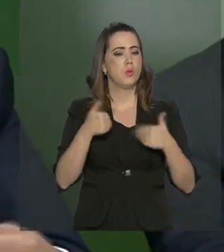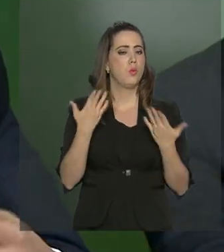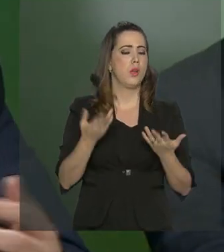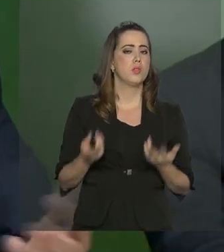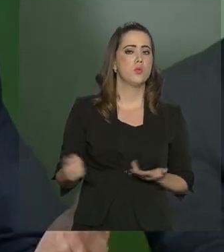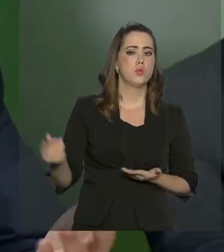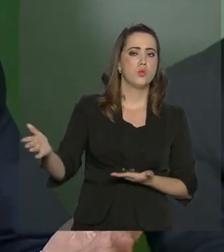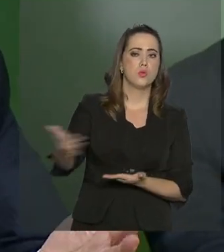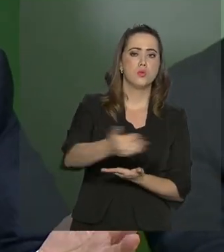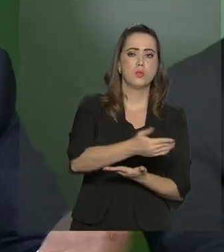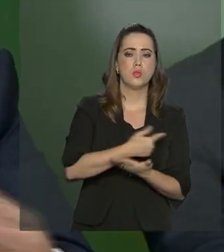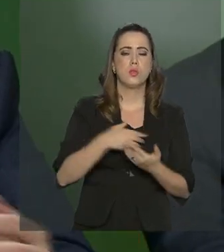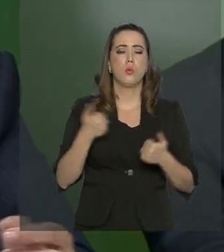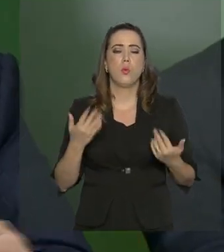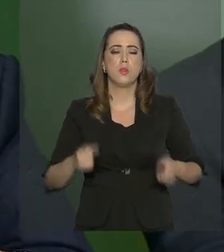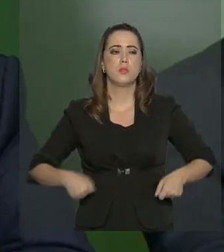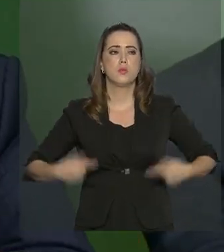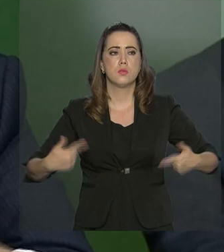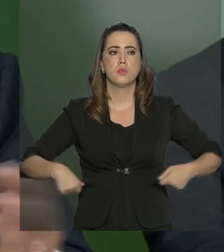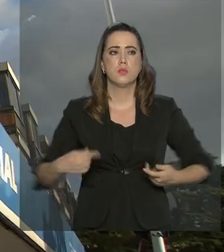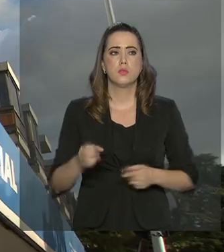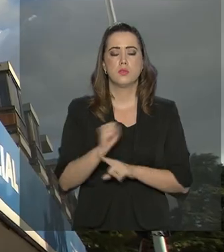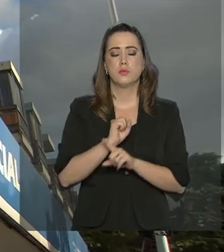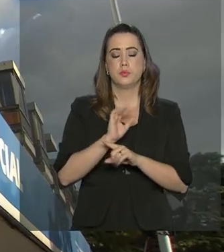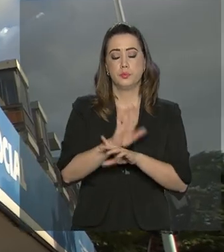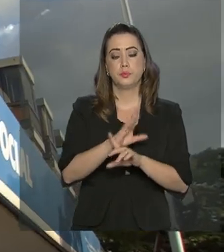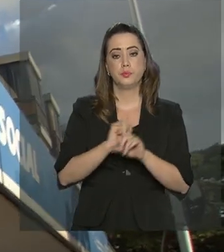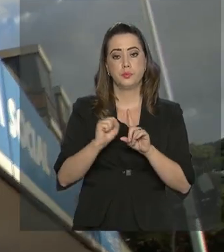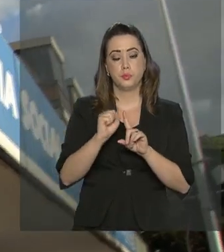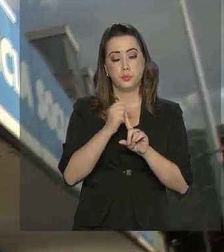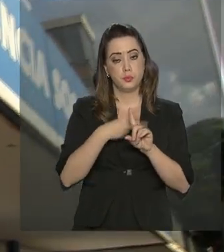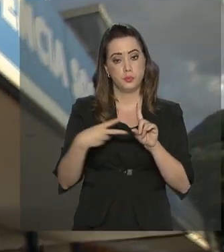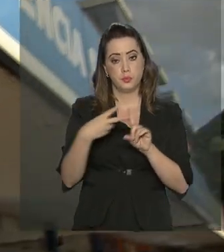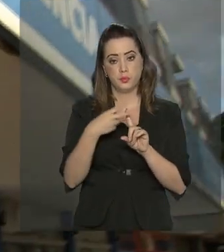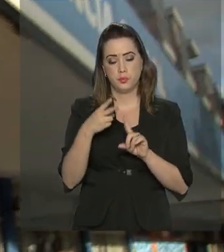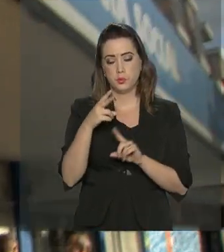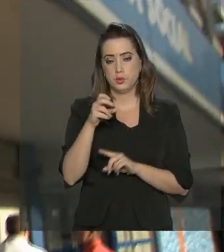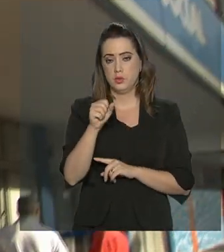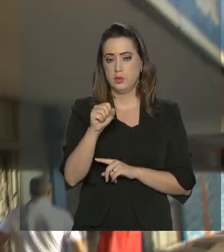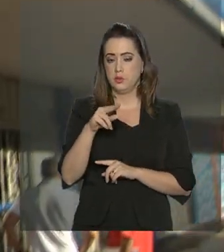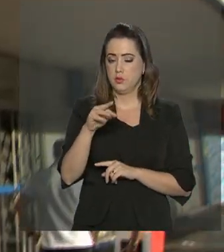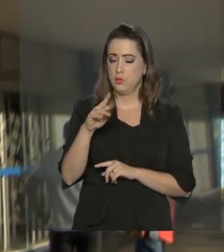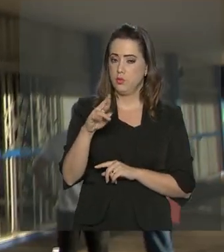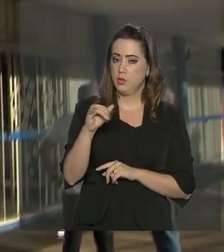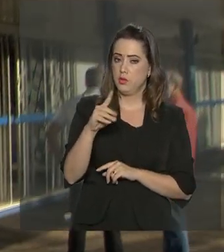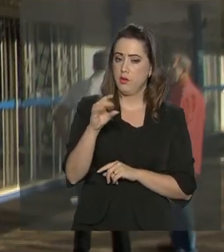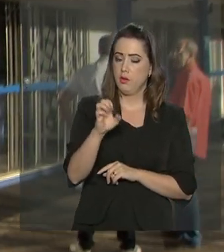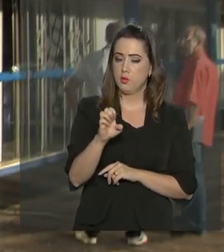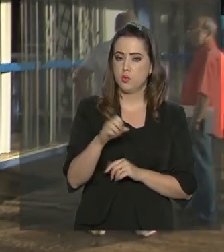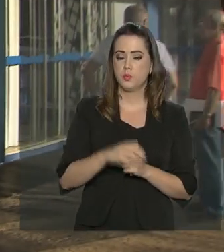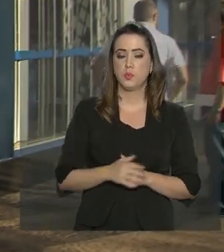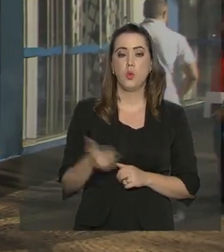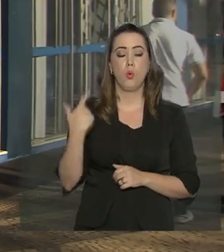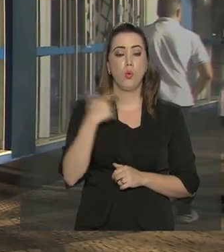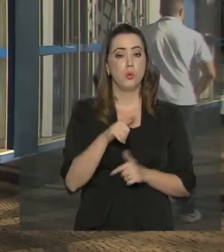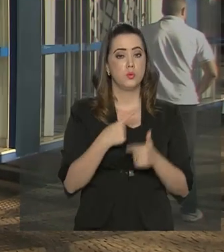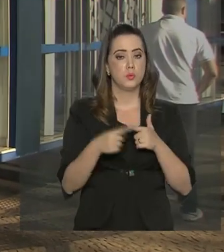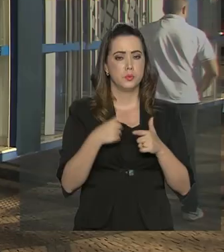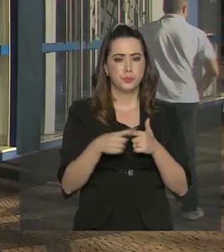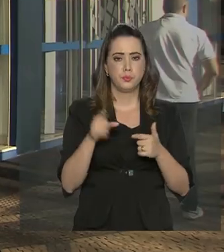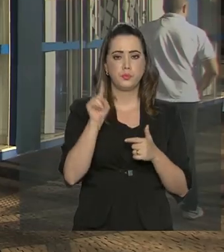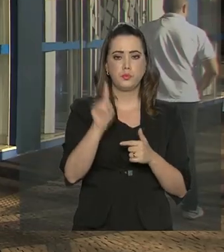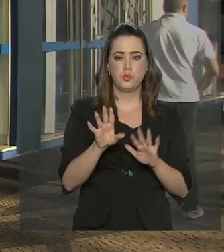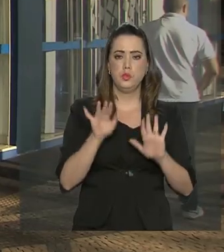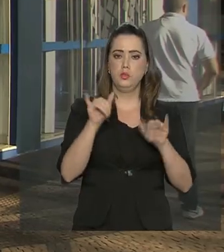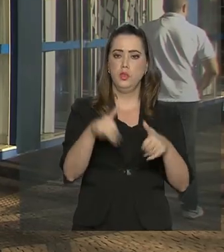as receitas e quais as despesas da Seguridade Social. Outra medida prevista na nova Previdência é o fim da desvinculação das receitas da